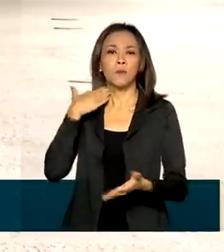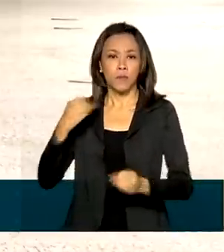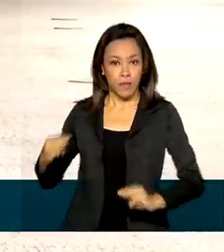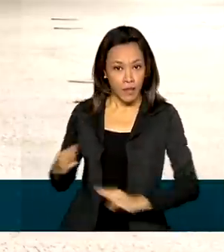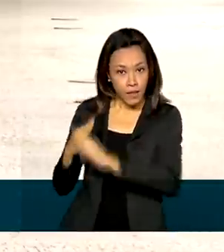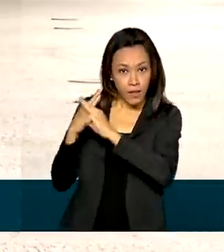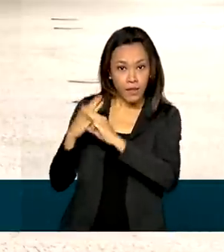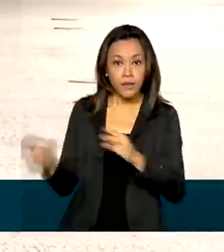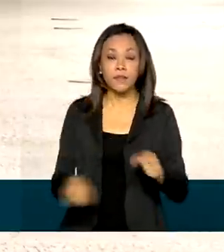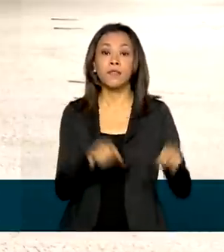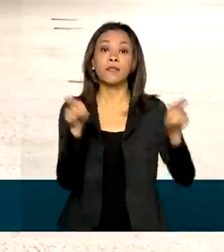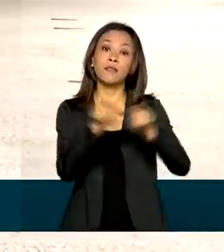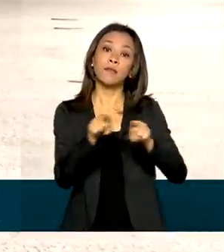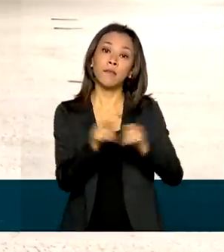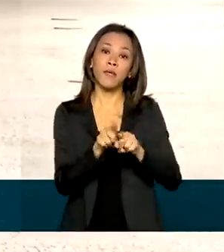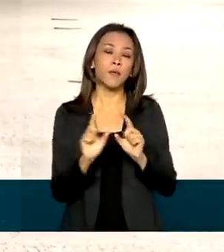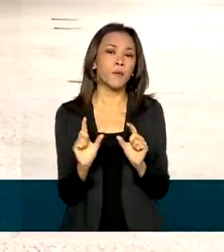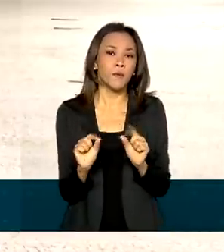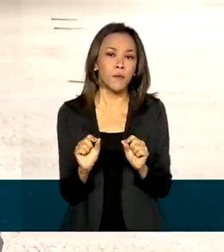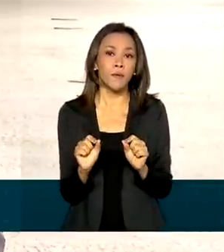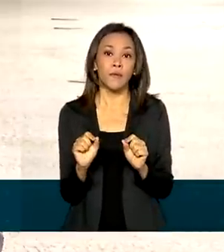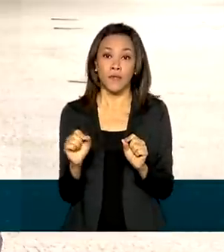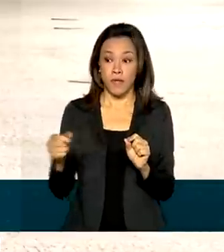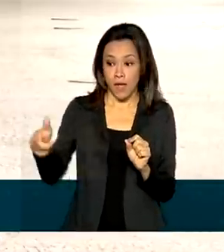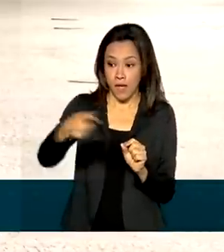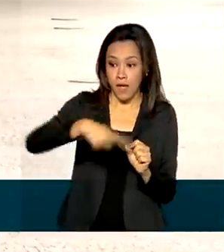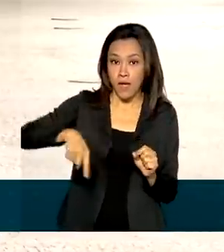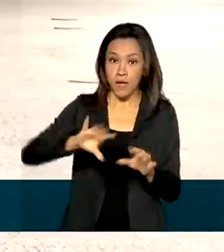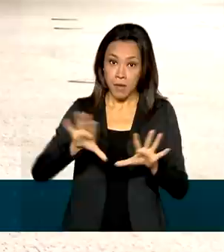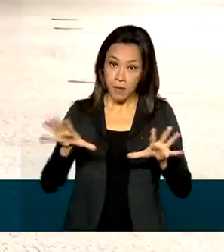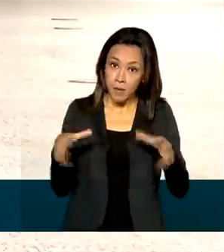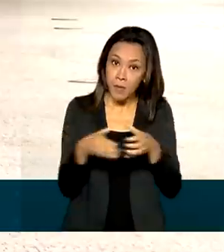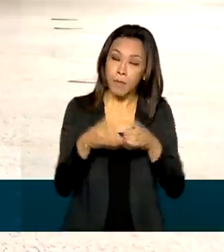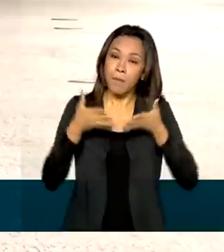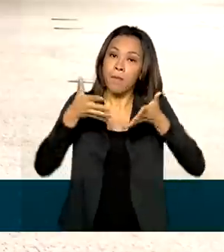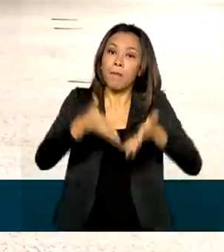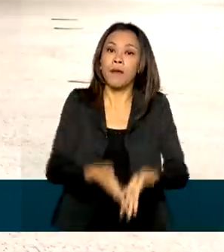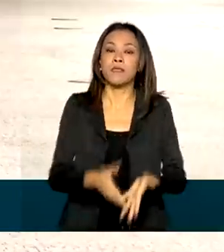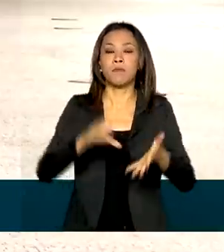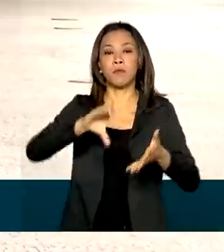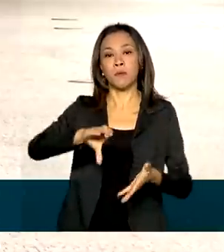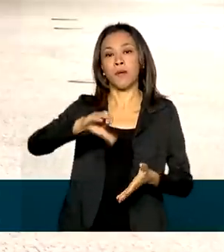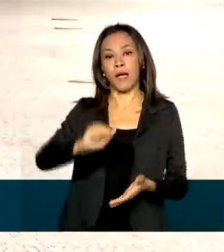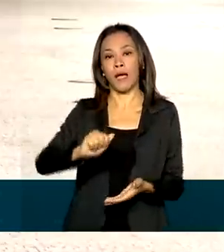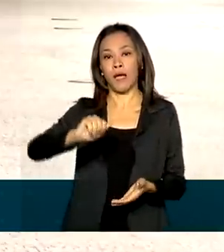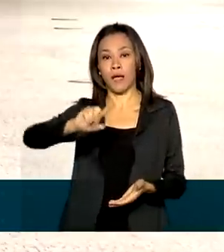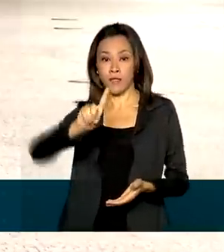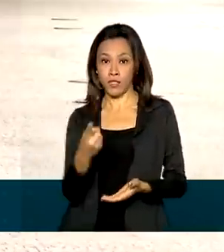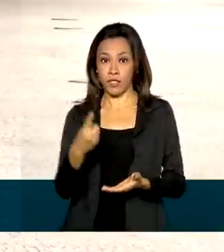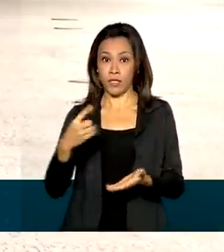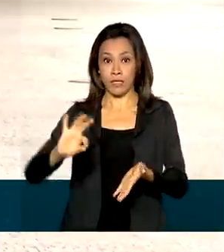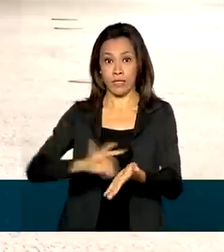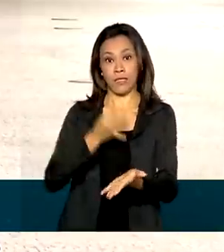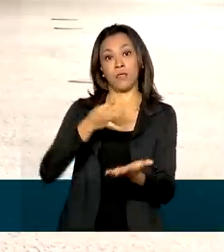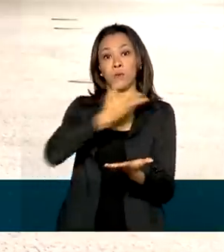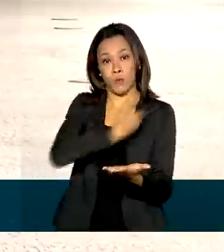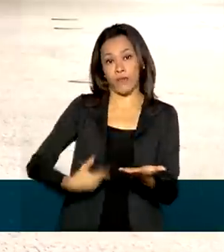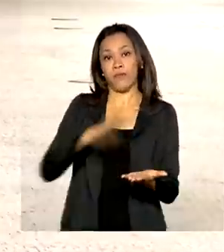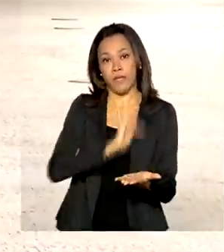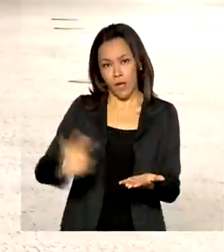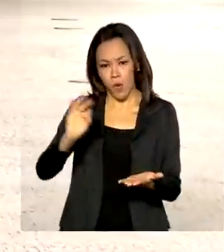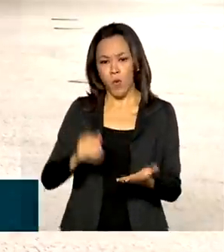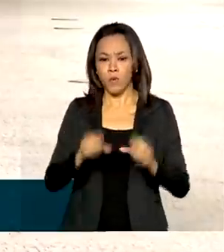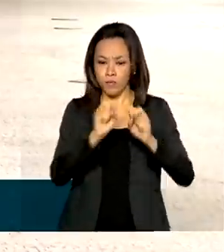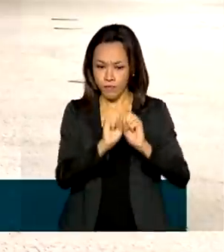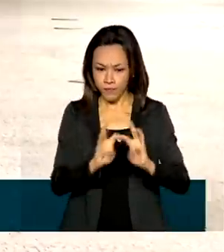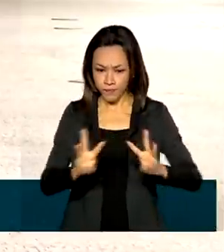Federal e também pelos participantes, pelos integrantes do Cadastro Único do Governo Federal. A consulta deve ser feita pela internet no endereço